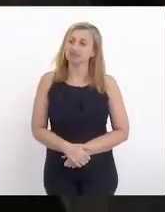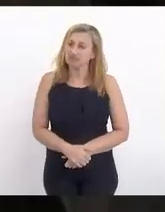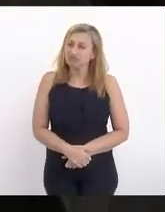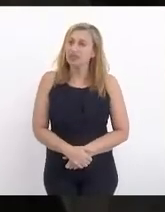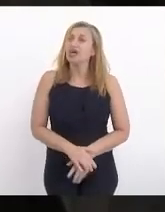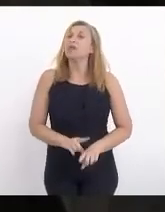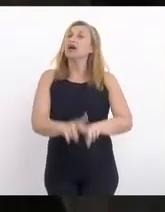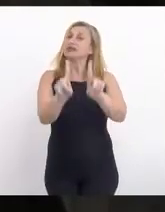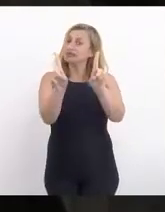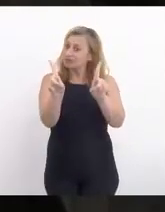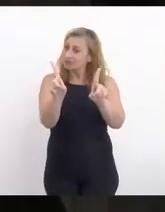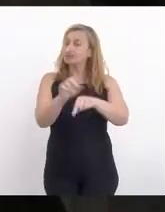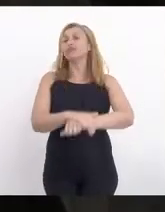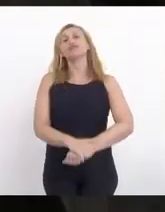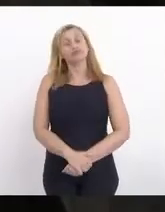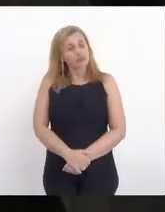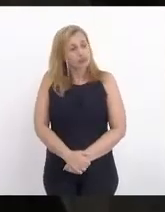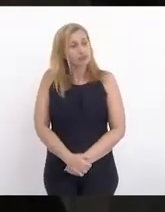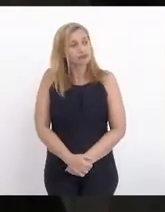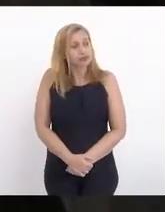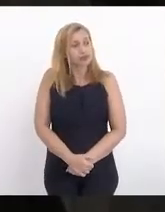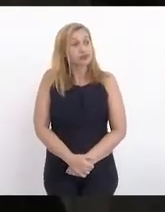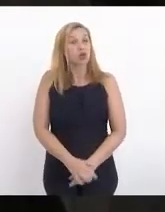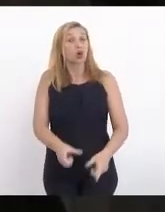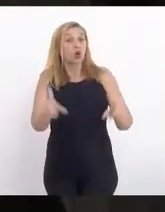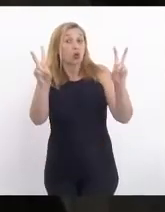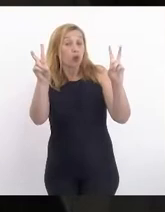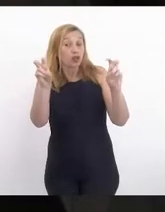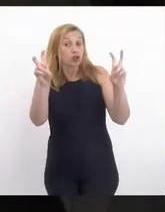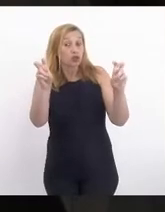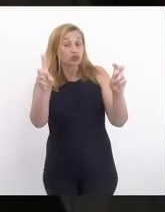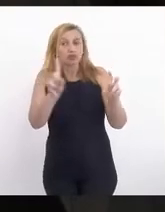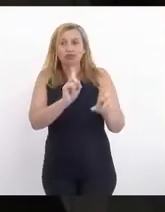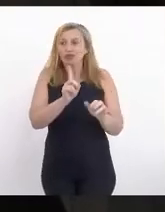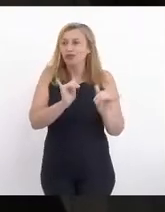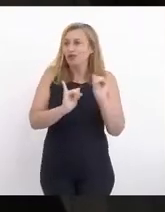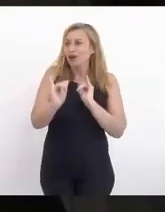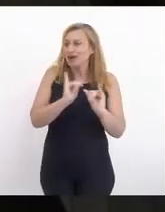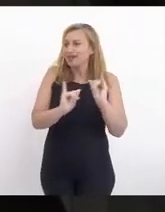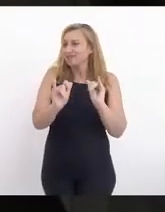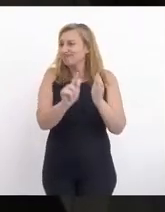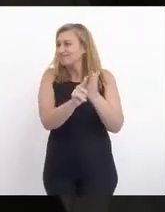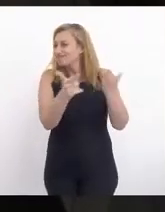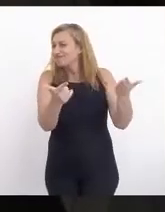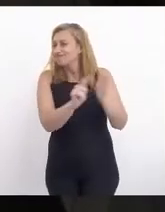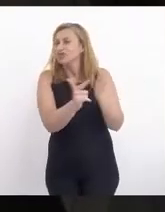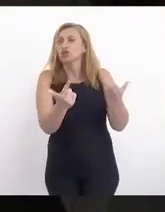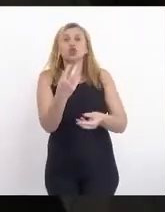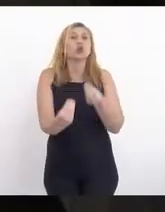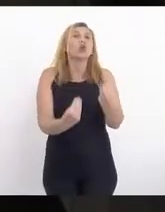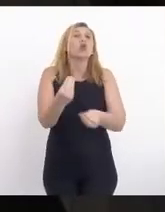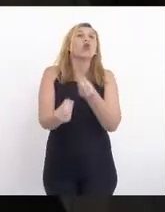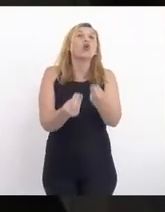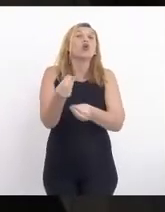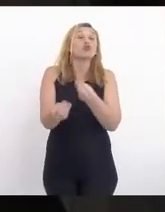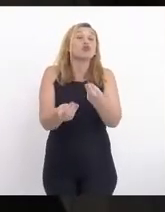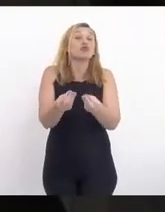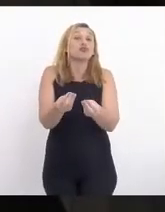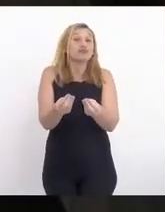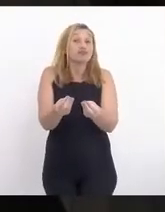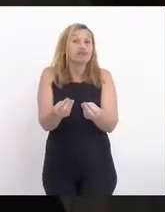Mas a matéria não fala de como se dará